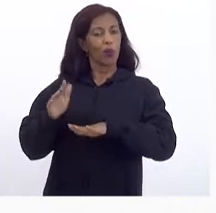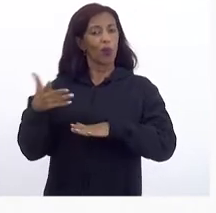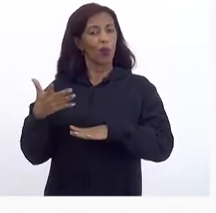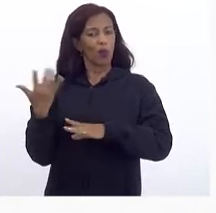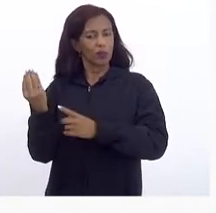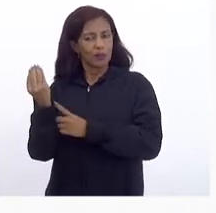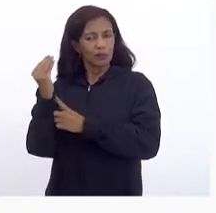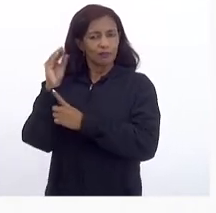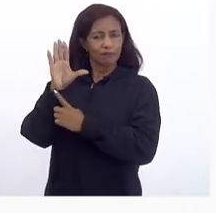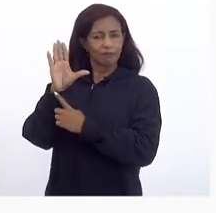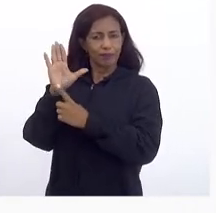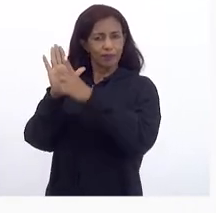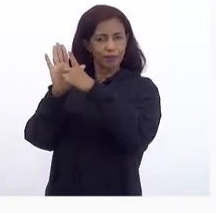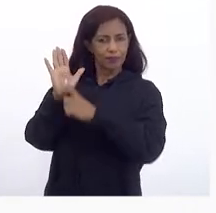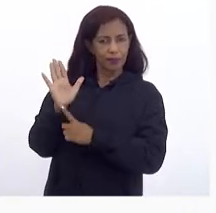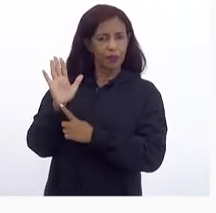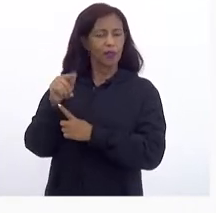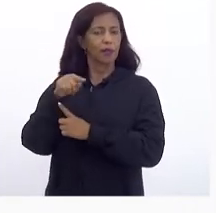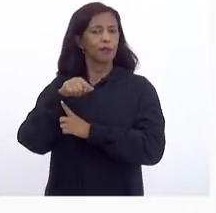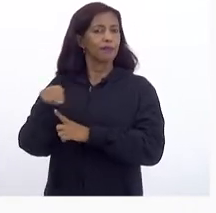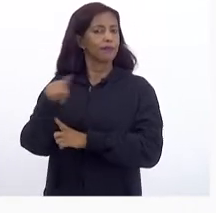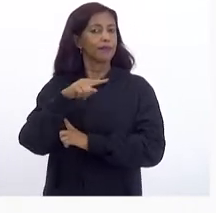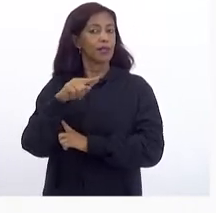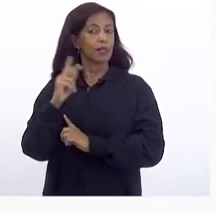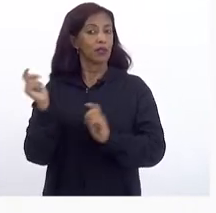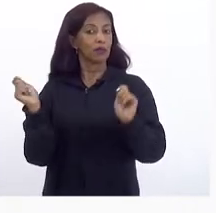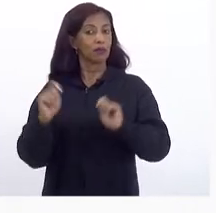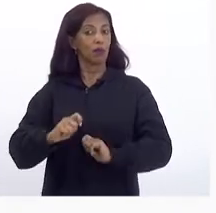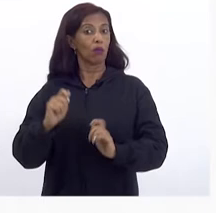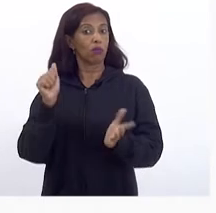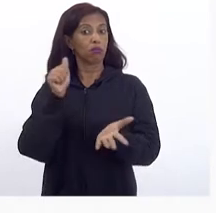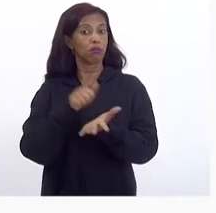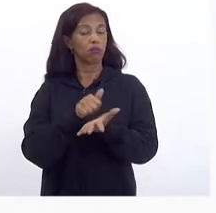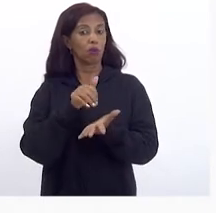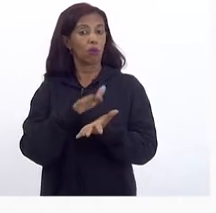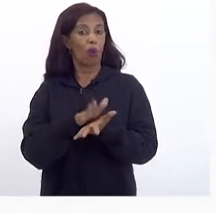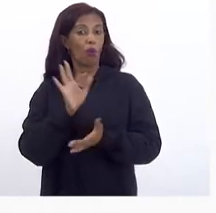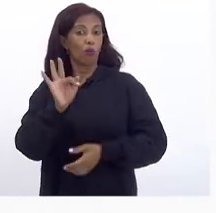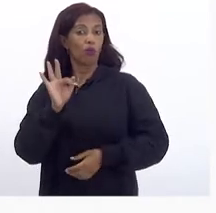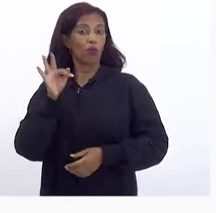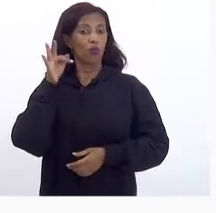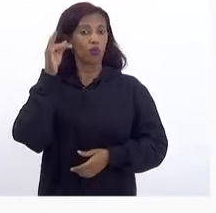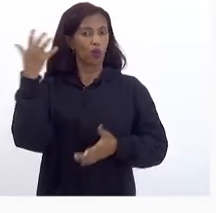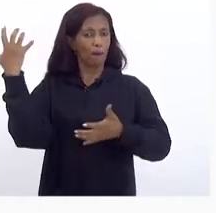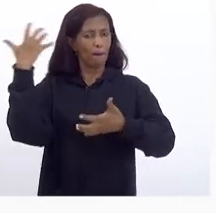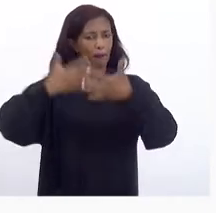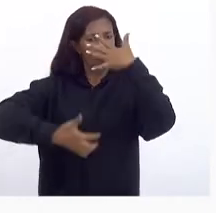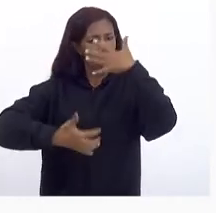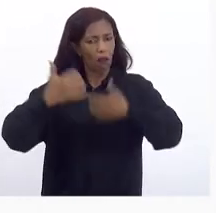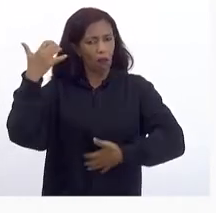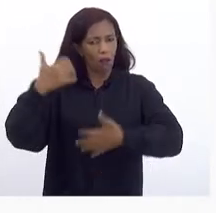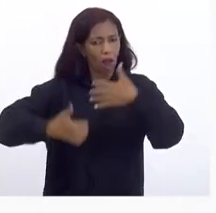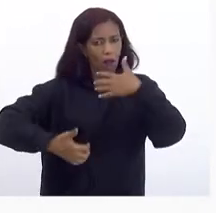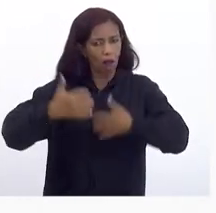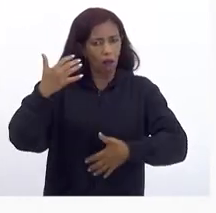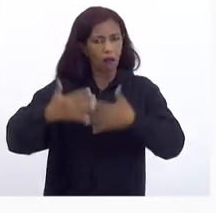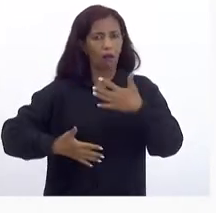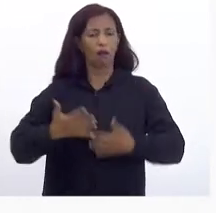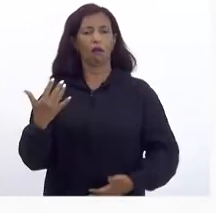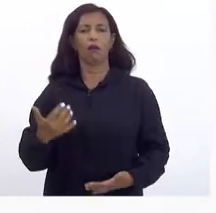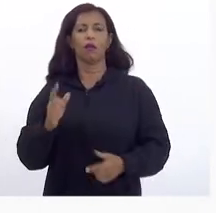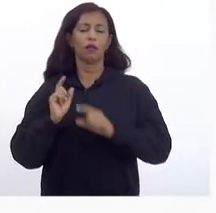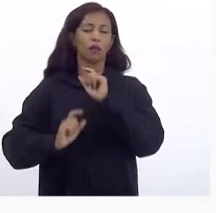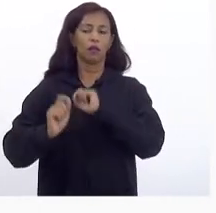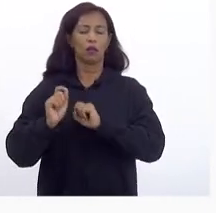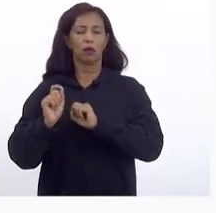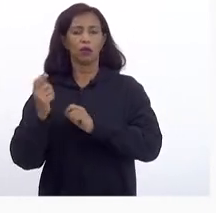Projeta Alguma coisa Para que isso Não possa Ser Frustrado Na frente Não O